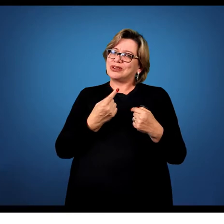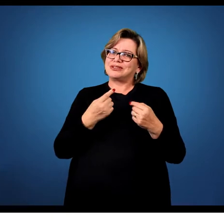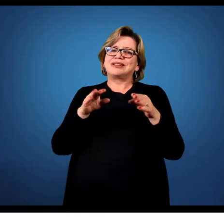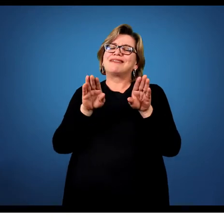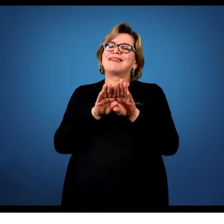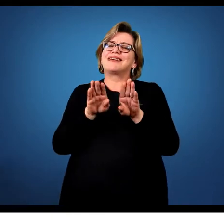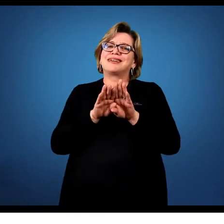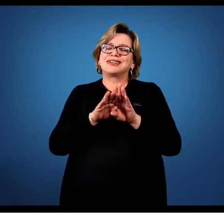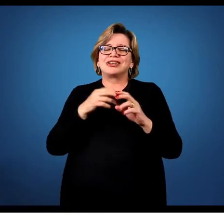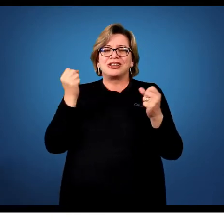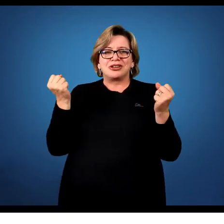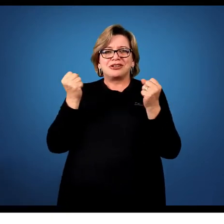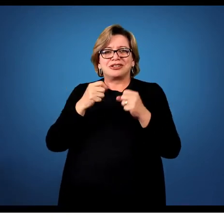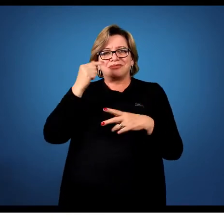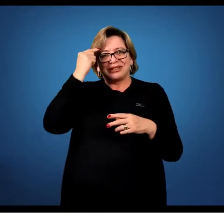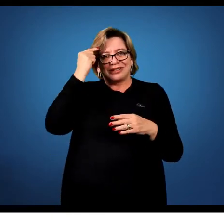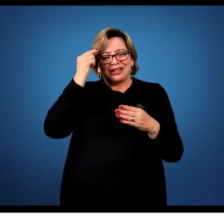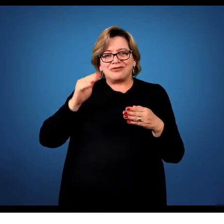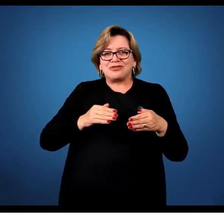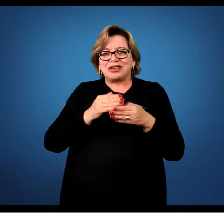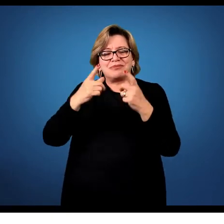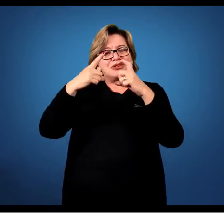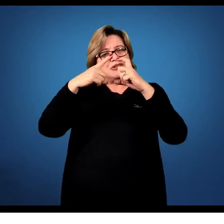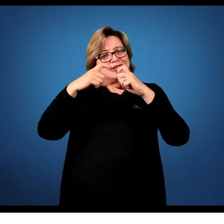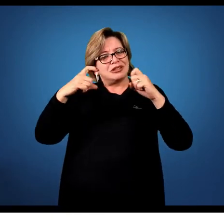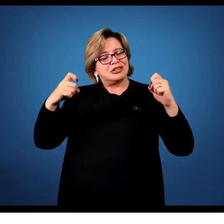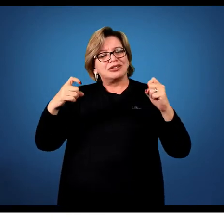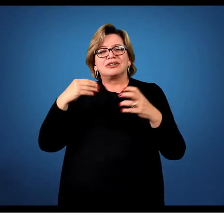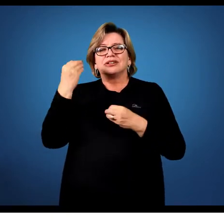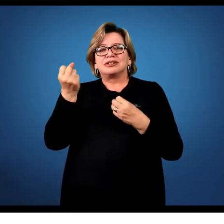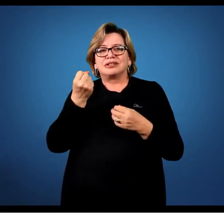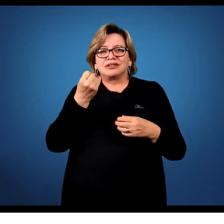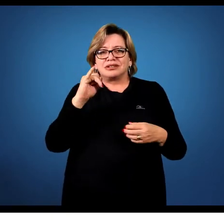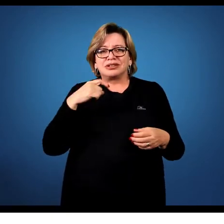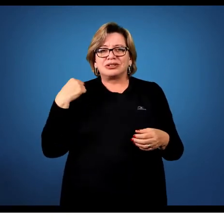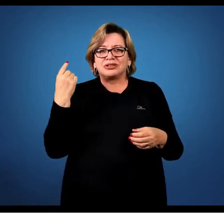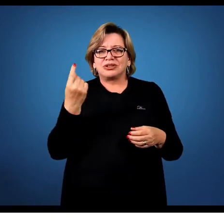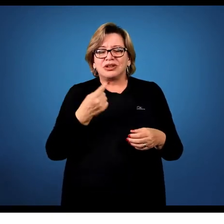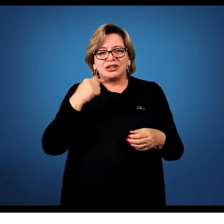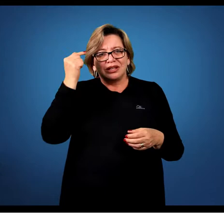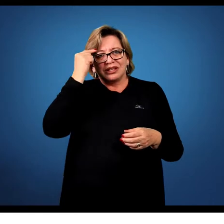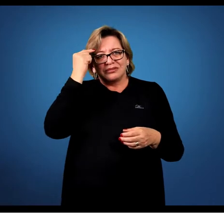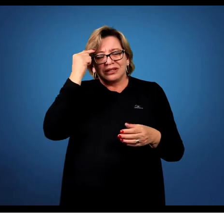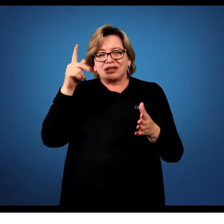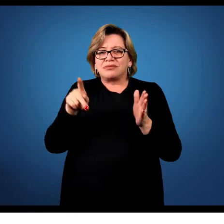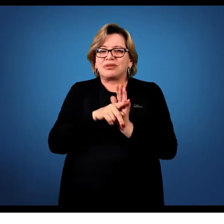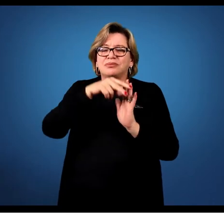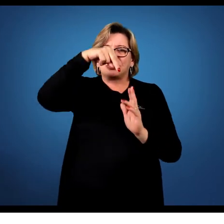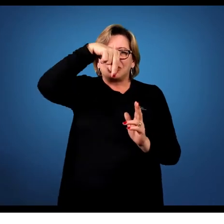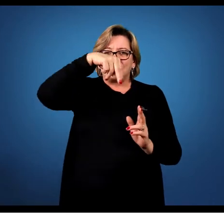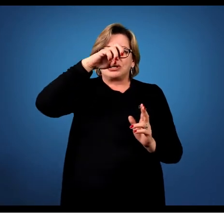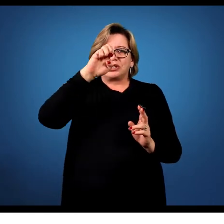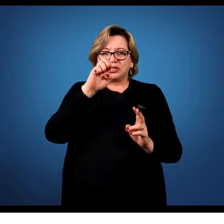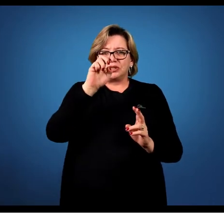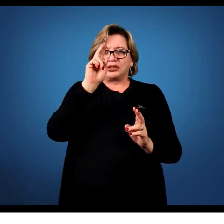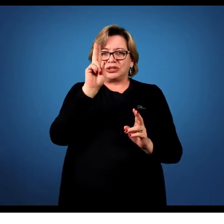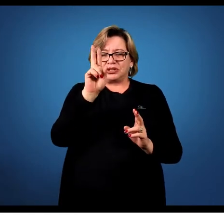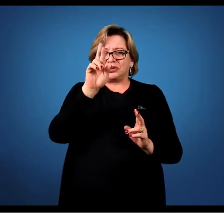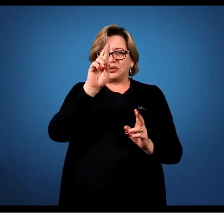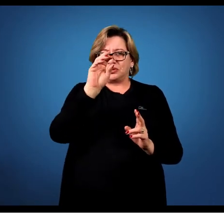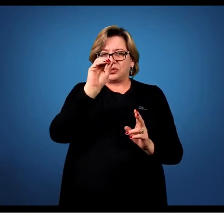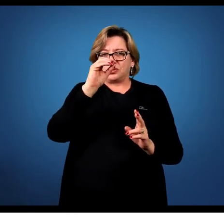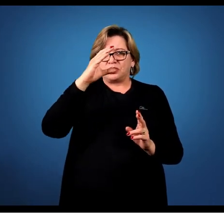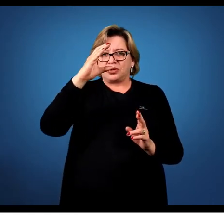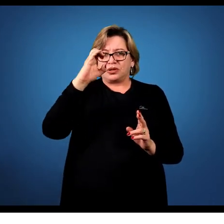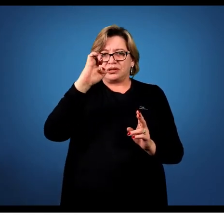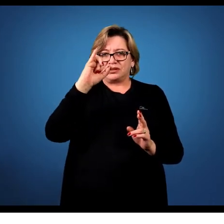caminho mais científico, se a gente for tratar dos elementos da neurociência, onde nossos neurônios fazem grandes